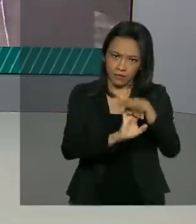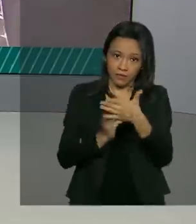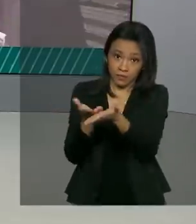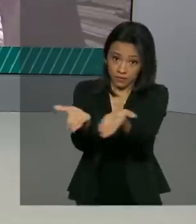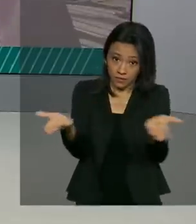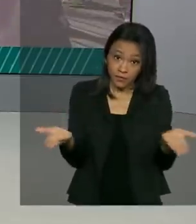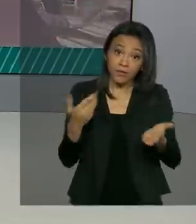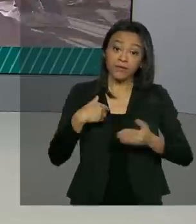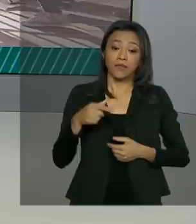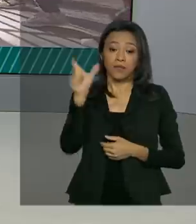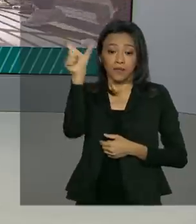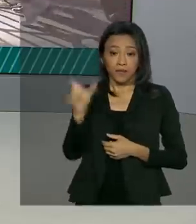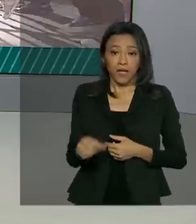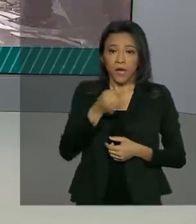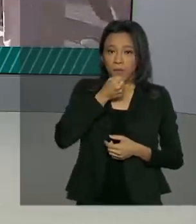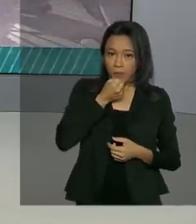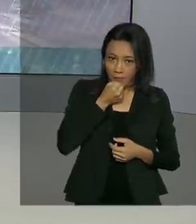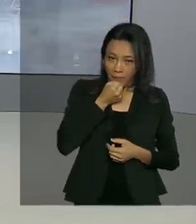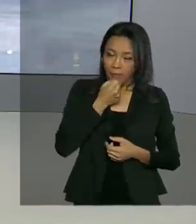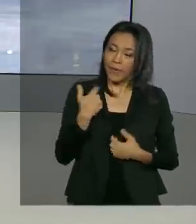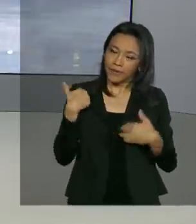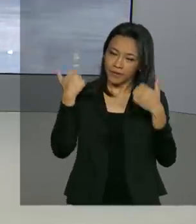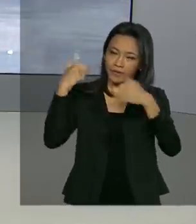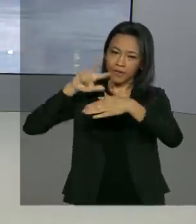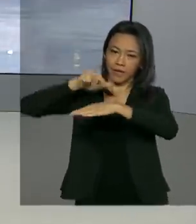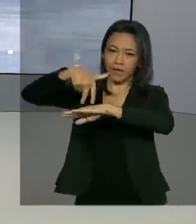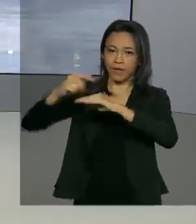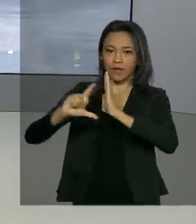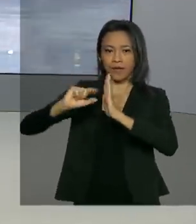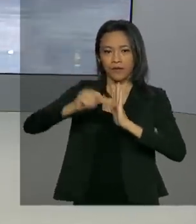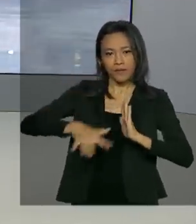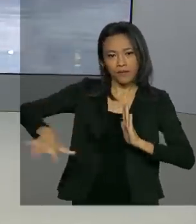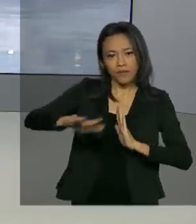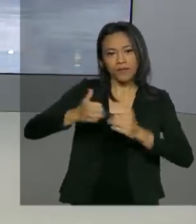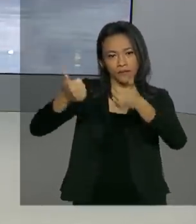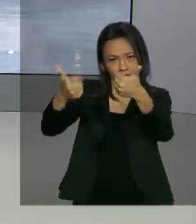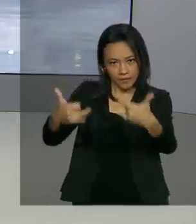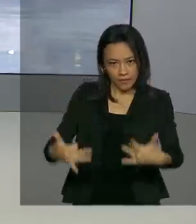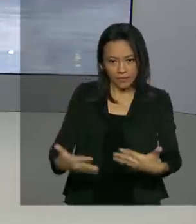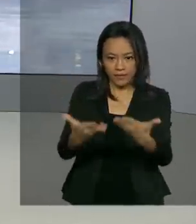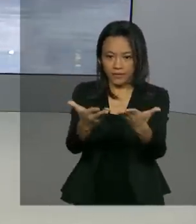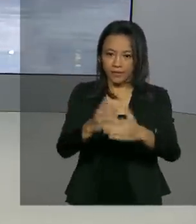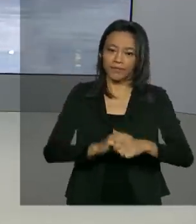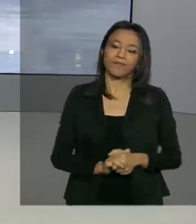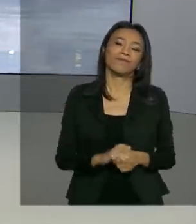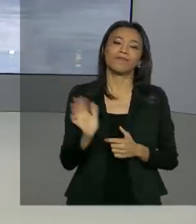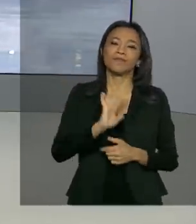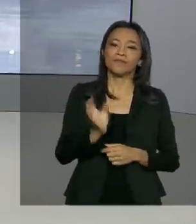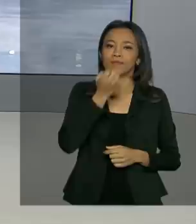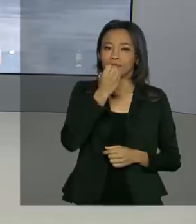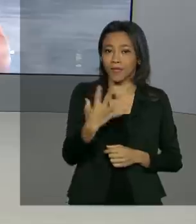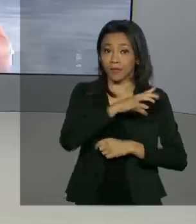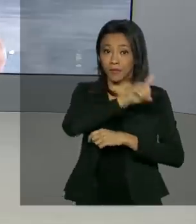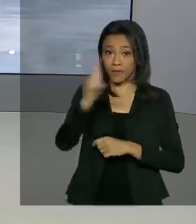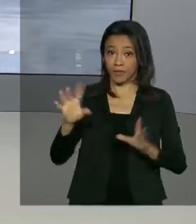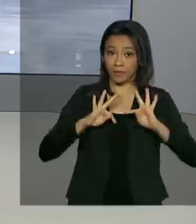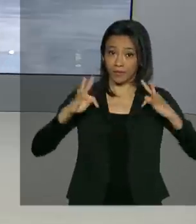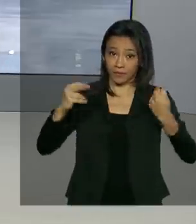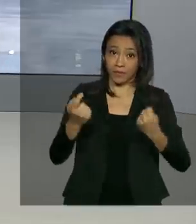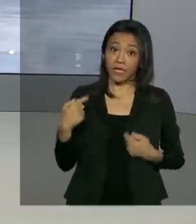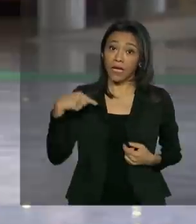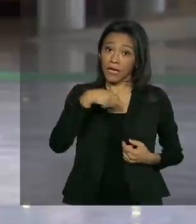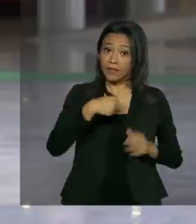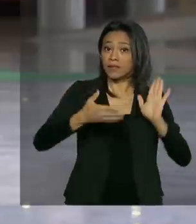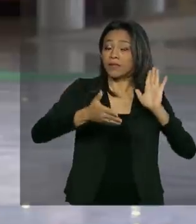Selma Dias, direto do Palácio do Planalto, explica para a gente. Selma, bom dia. Oi, Renata. Bom dia para você e para todos. Olha, essa medida